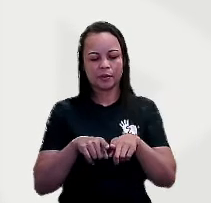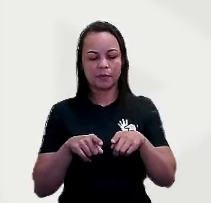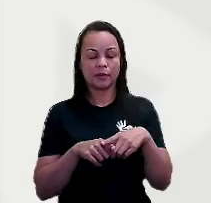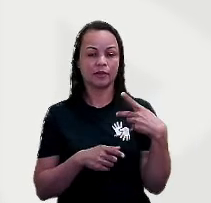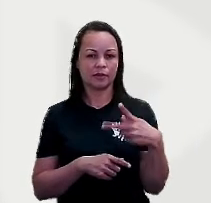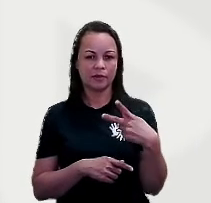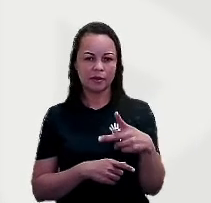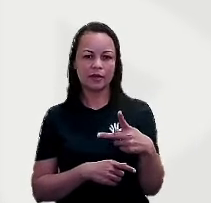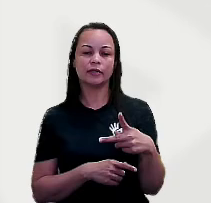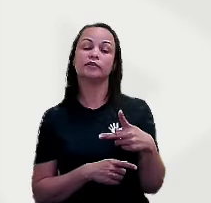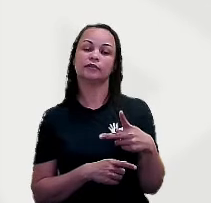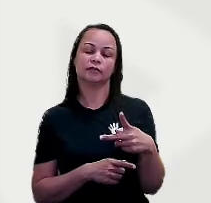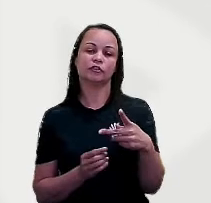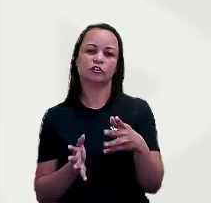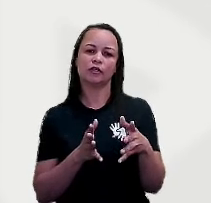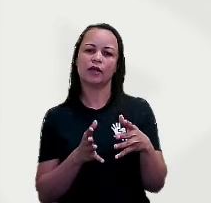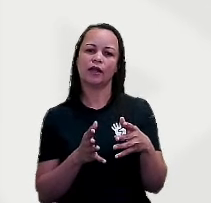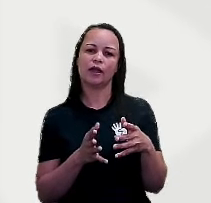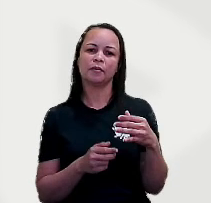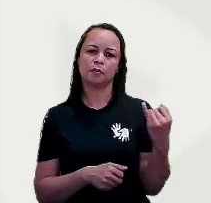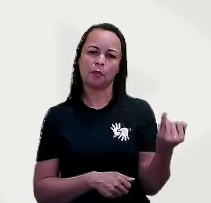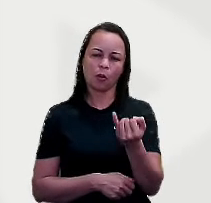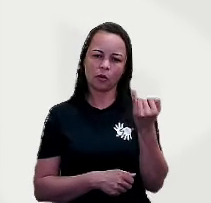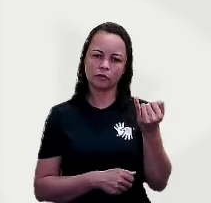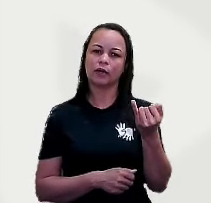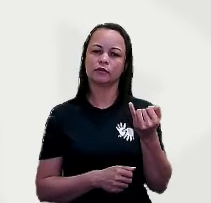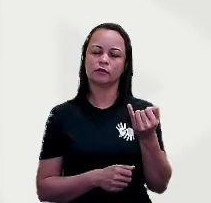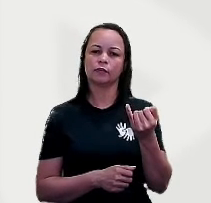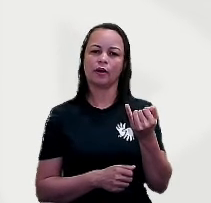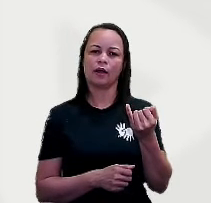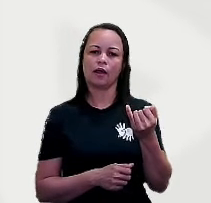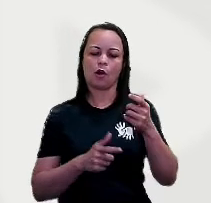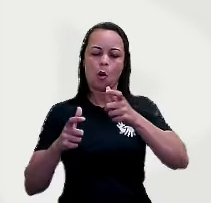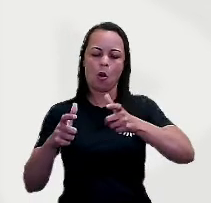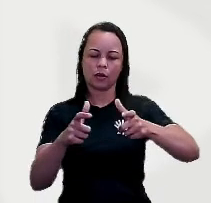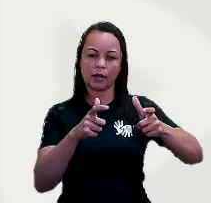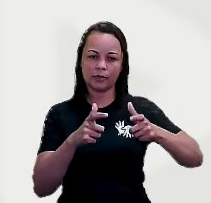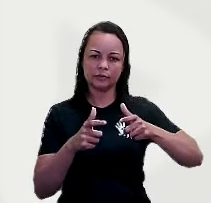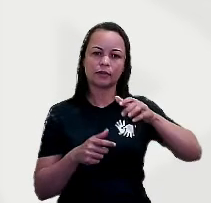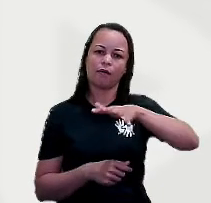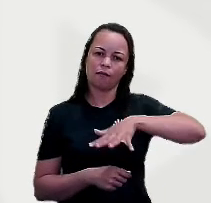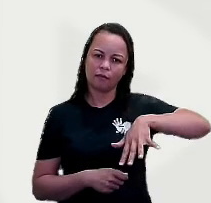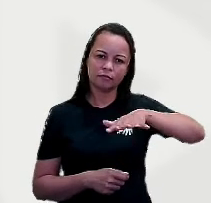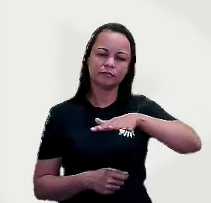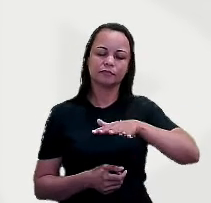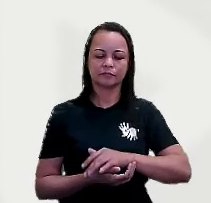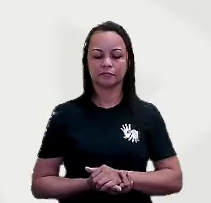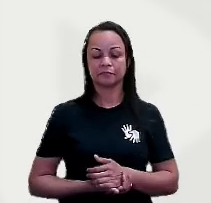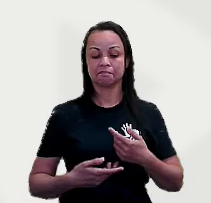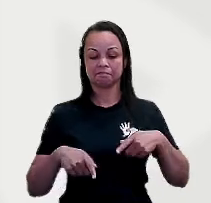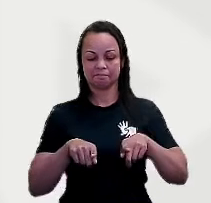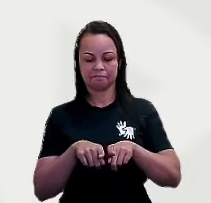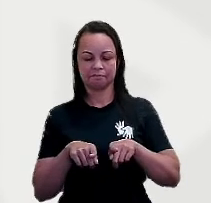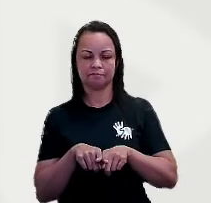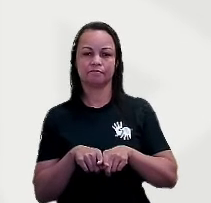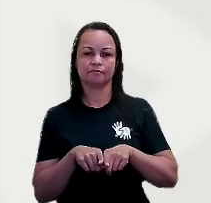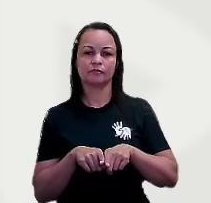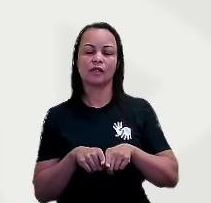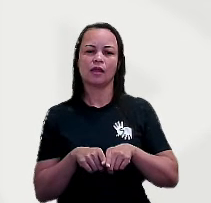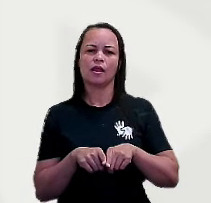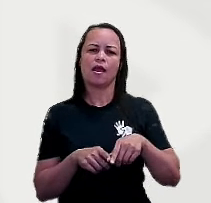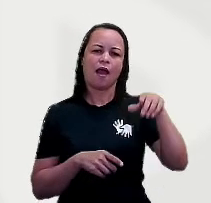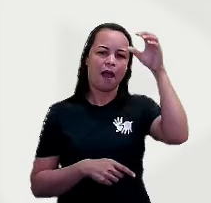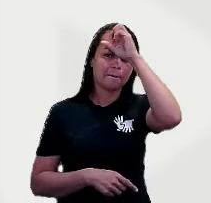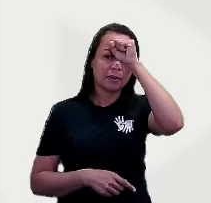cardeais eles servem para nos localizar no espaço. Também aprendemos a